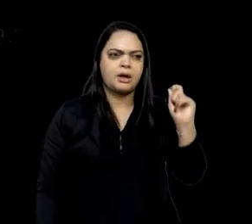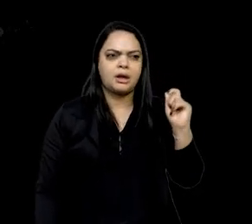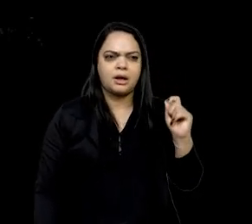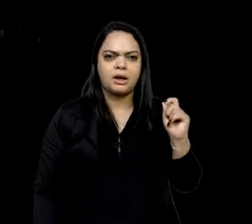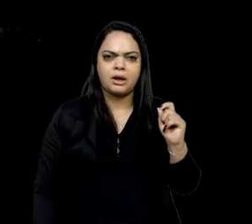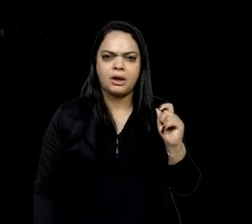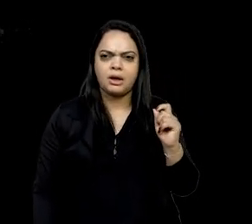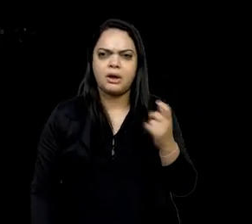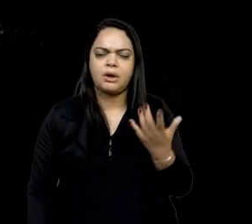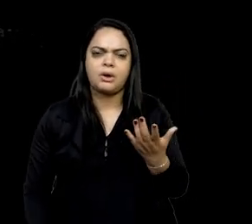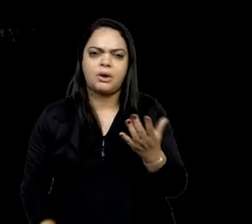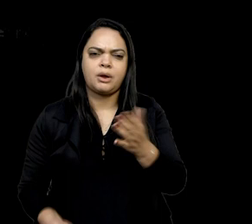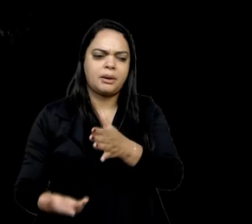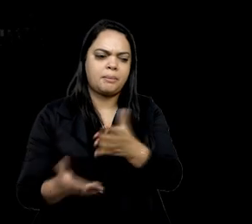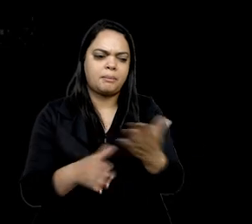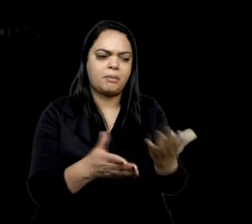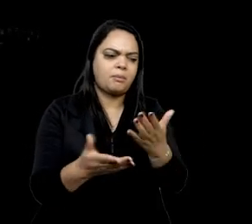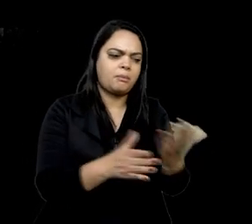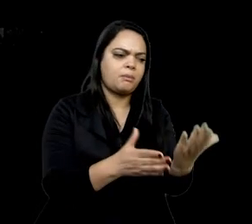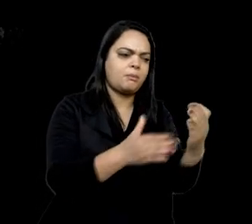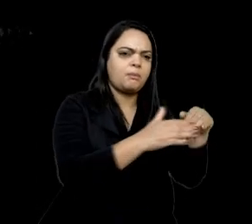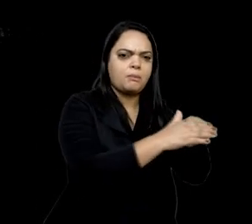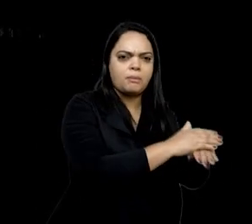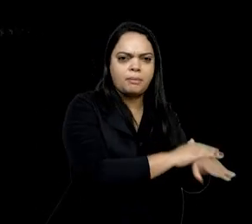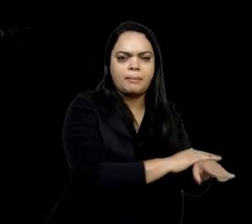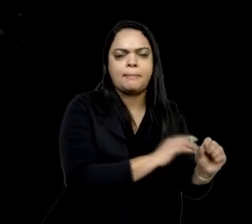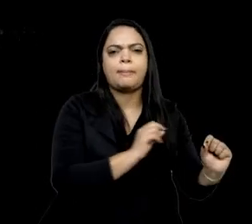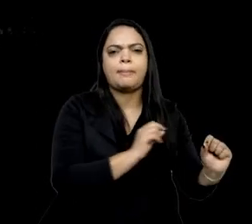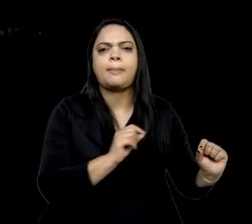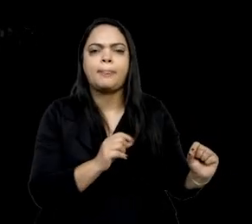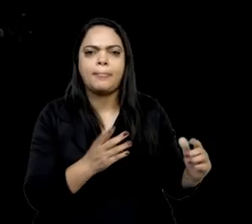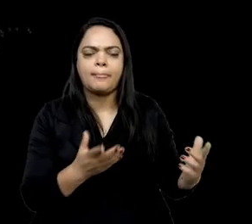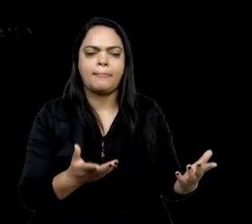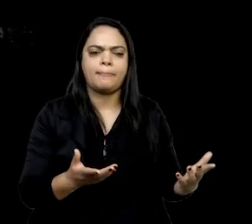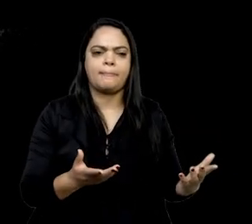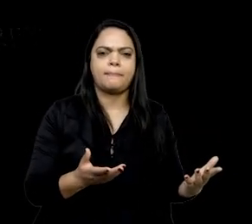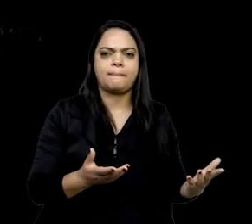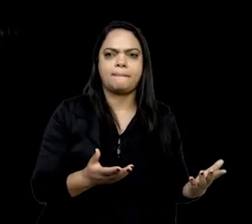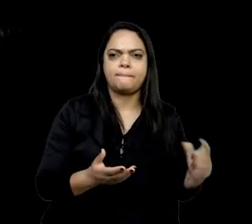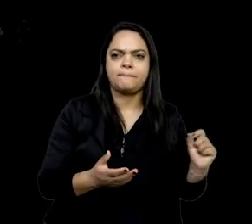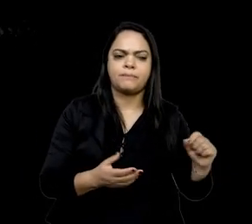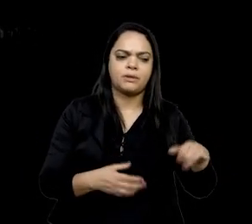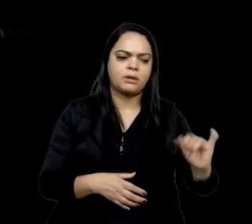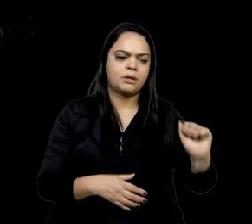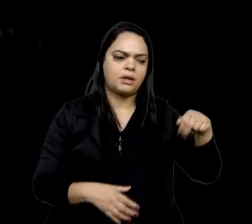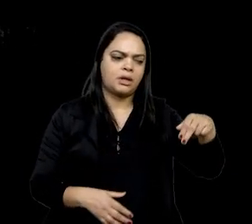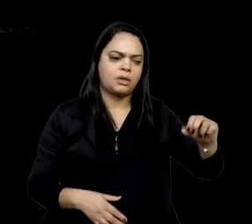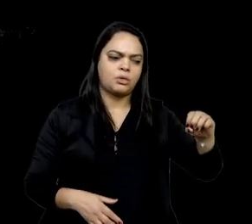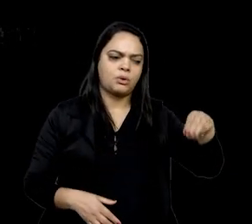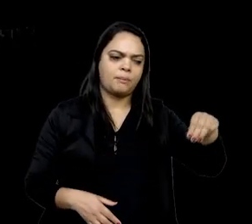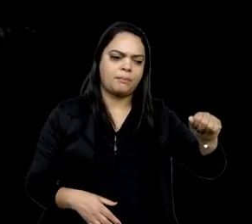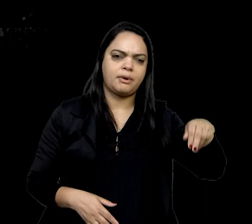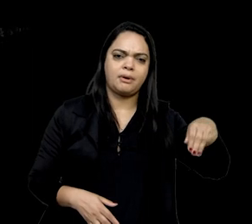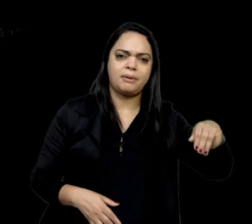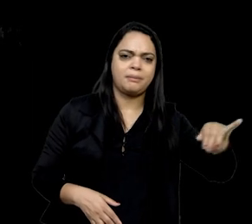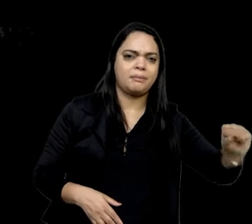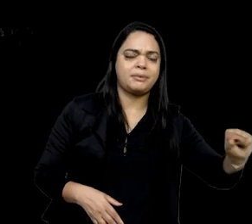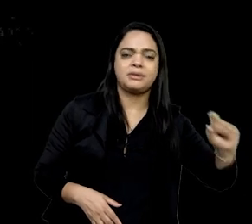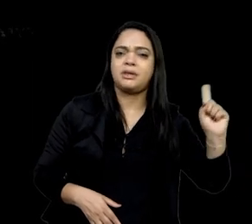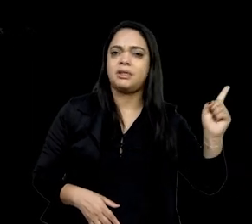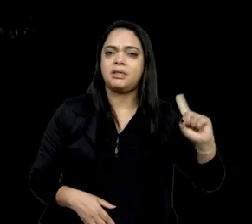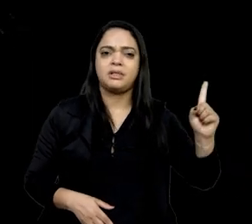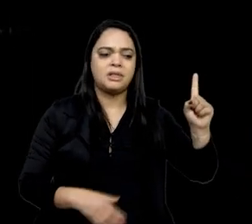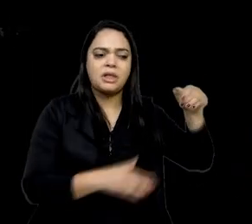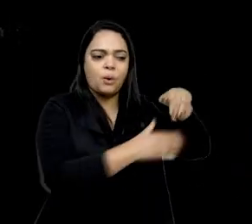quando nas suas tradições era um absurdo que isso acontecesse, os Yanomami, eles não enterram corpos, e os Waiwai, eles